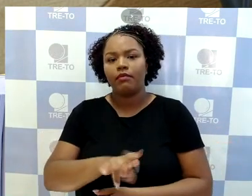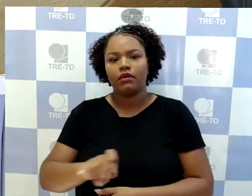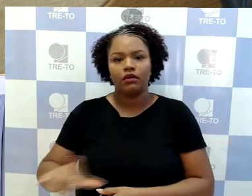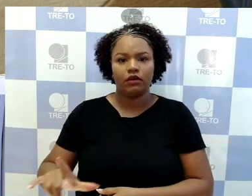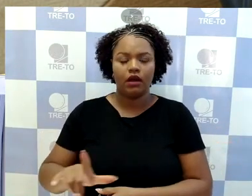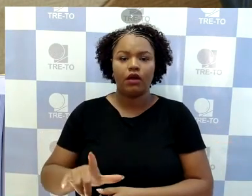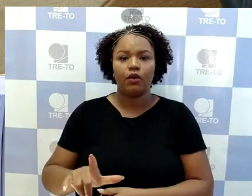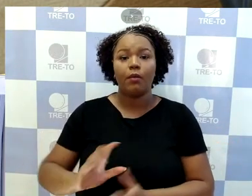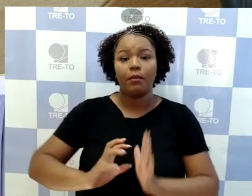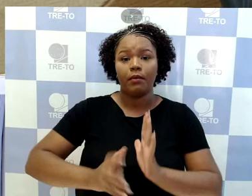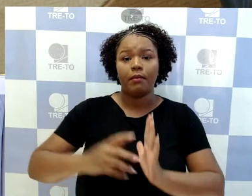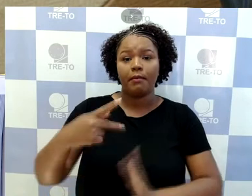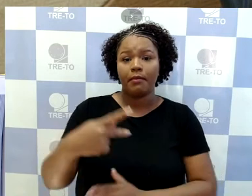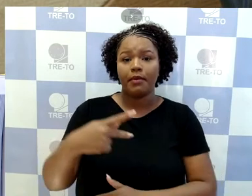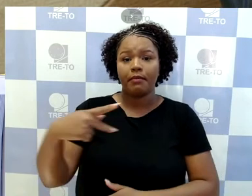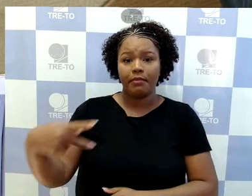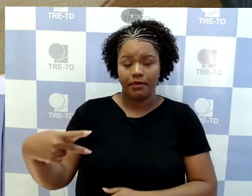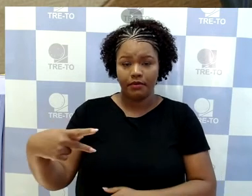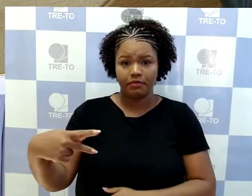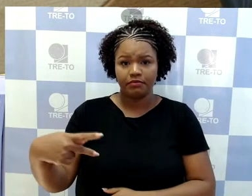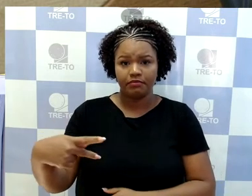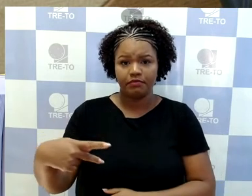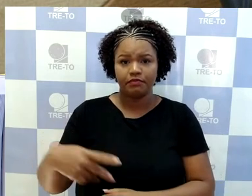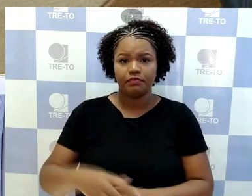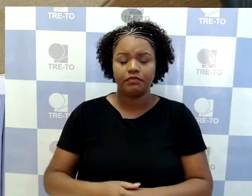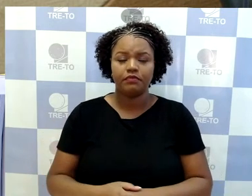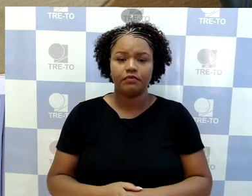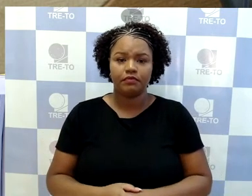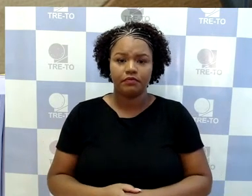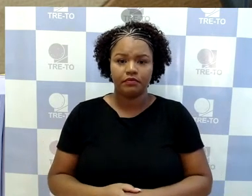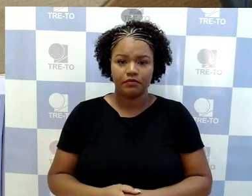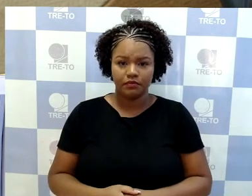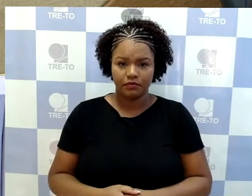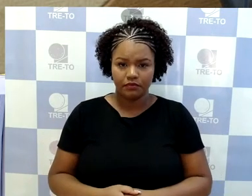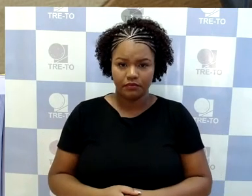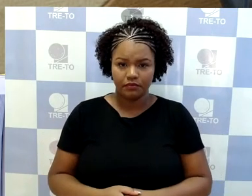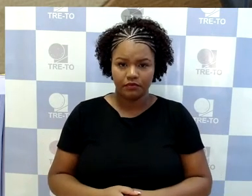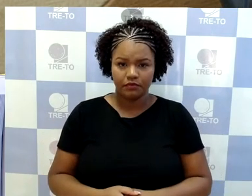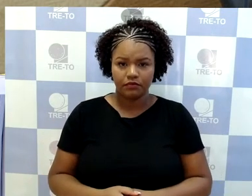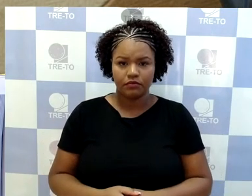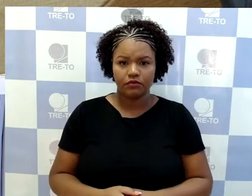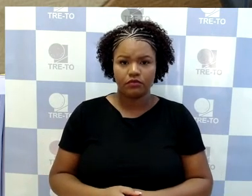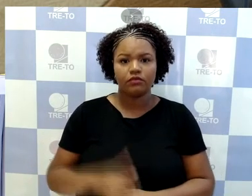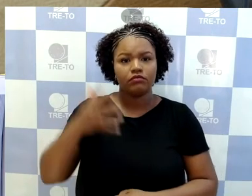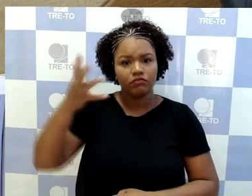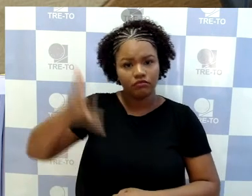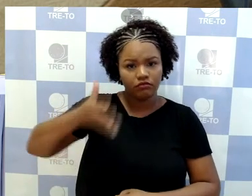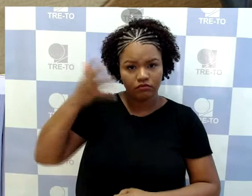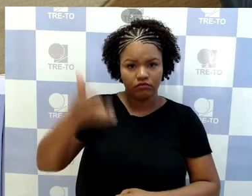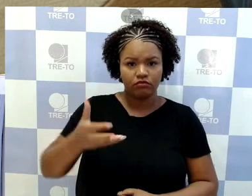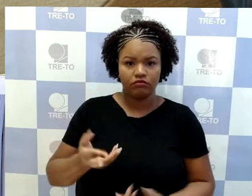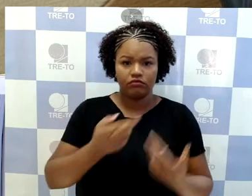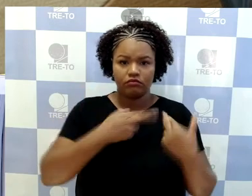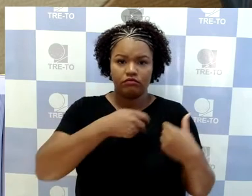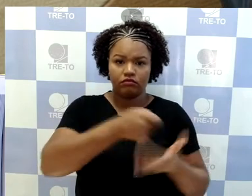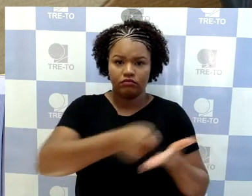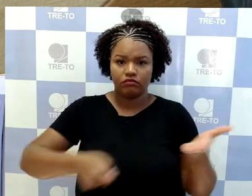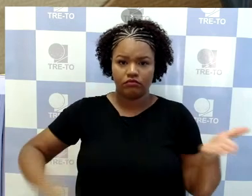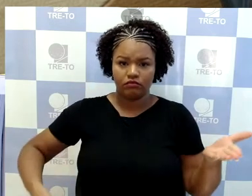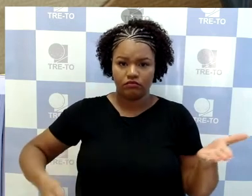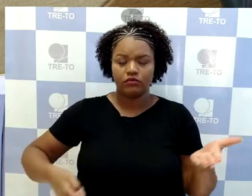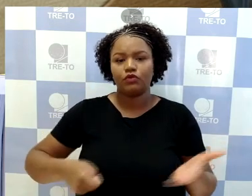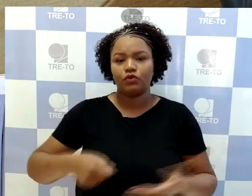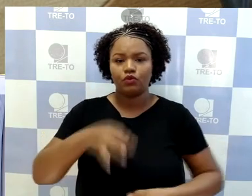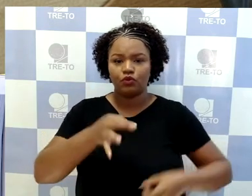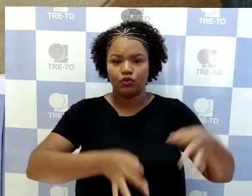e outros. Com a palavra, então, relator, juiz doutor Gabriel Bruno Teixeira.